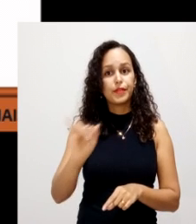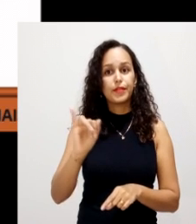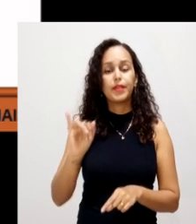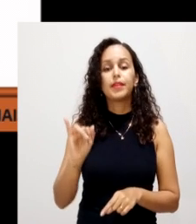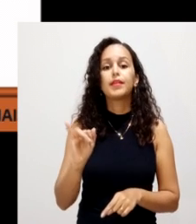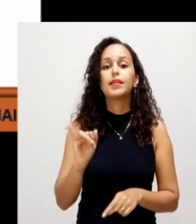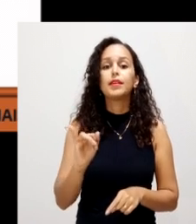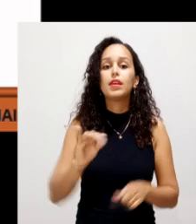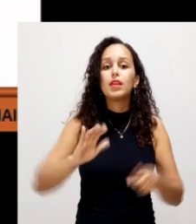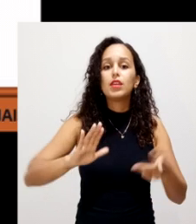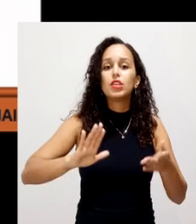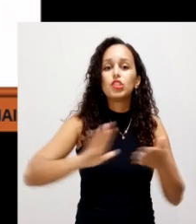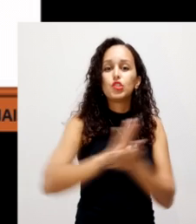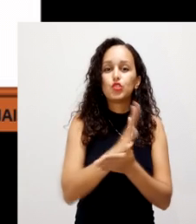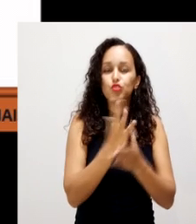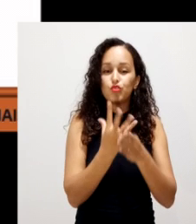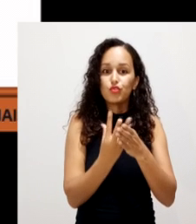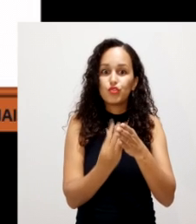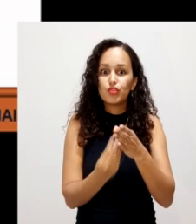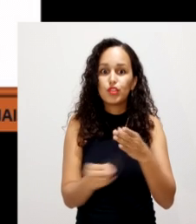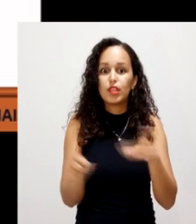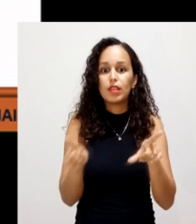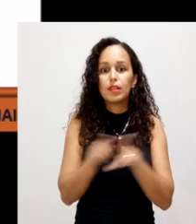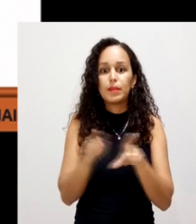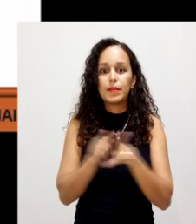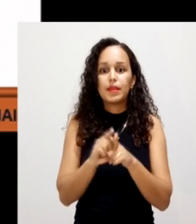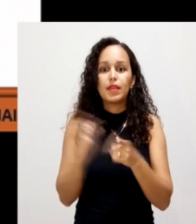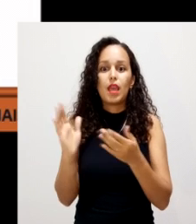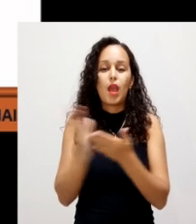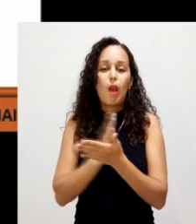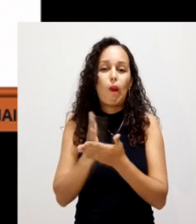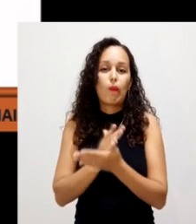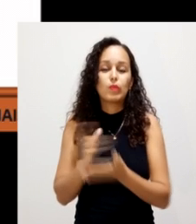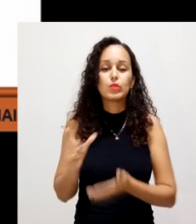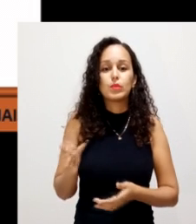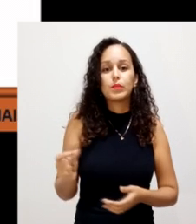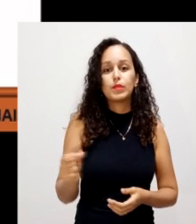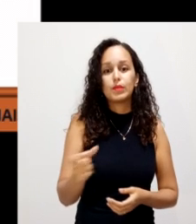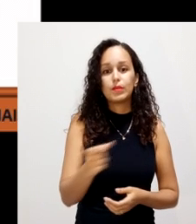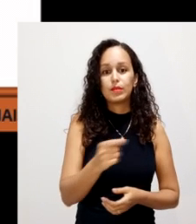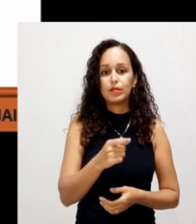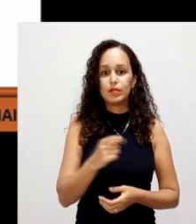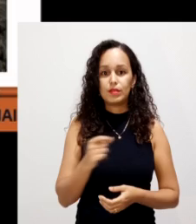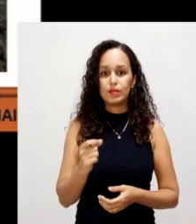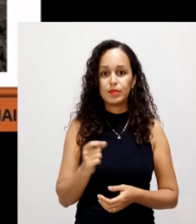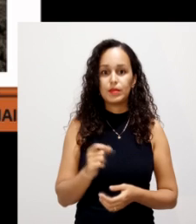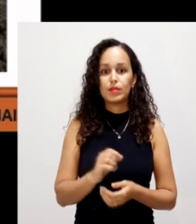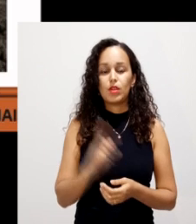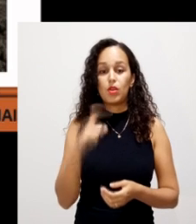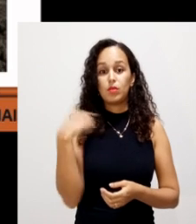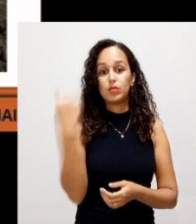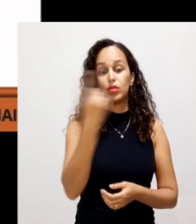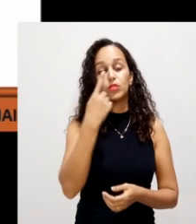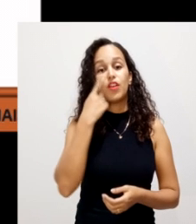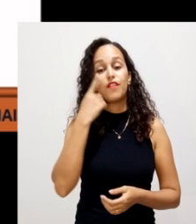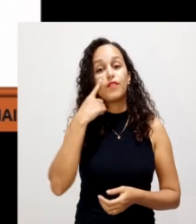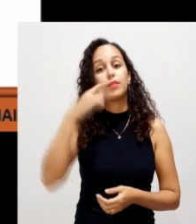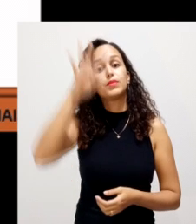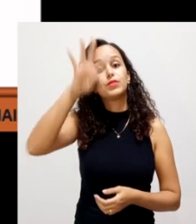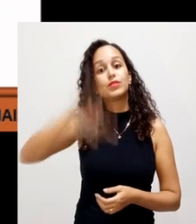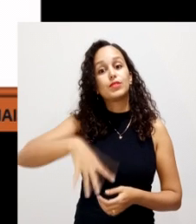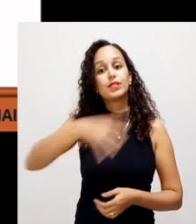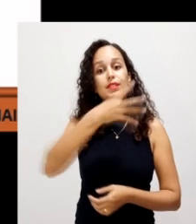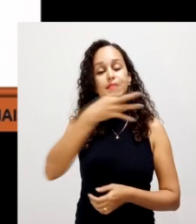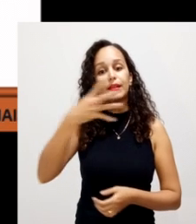colocar, exterminar, pode-se dizer, mas inativar alguns organismos, micro-organismos, como nós observamos